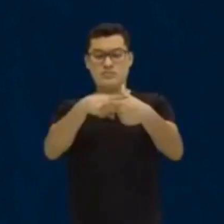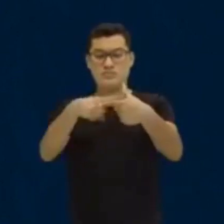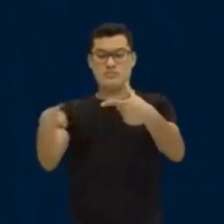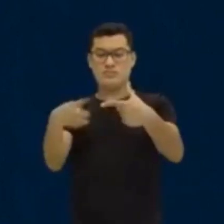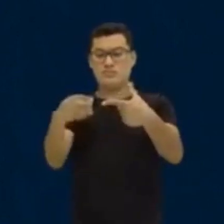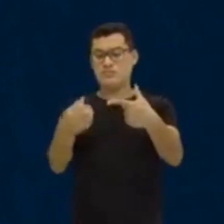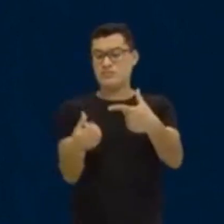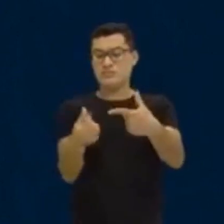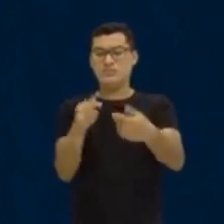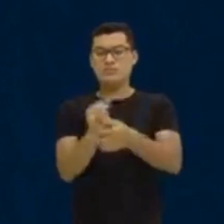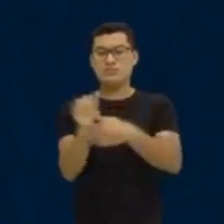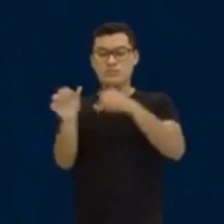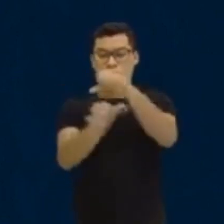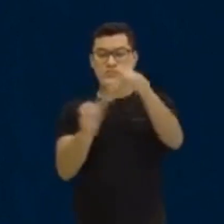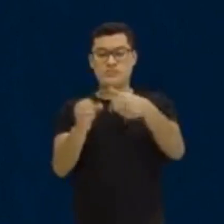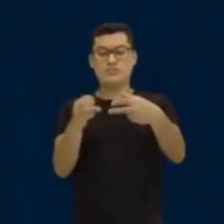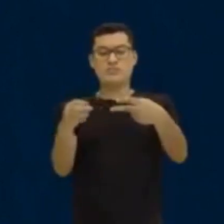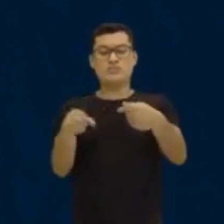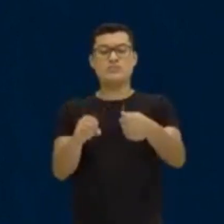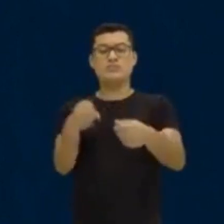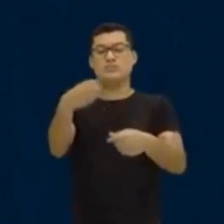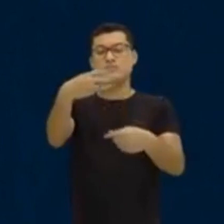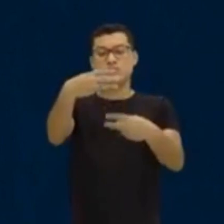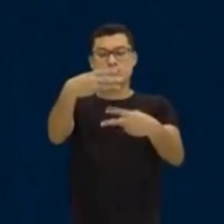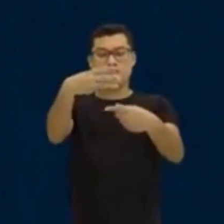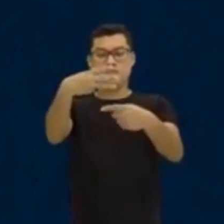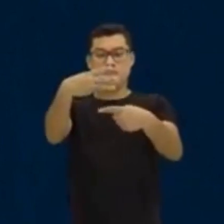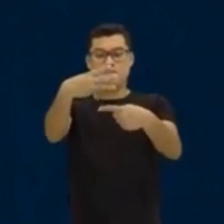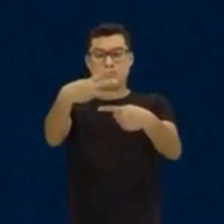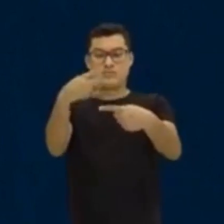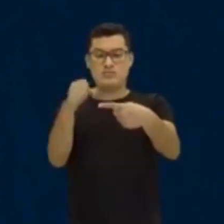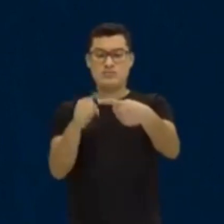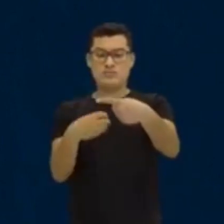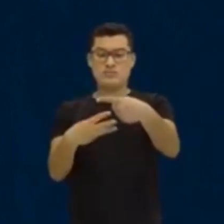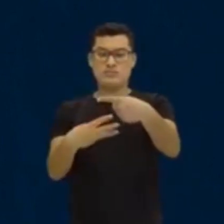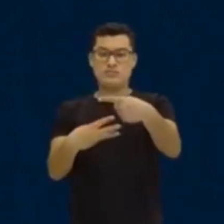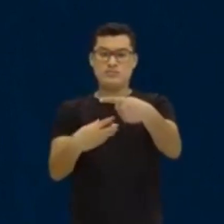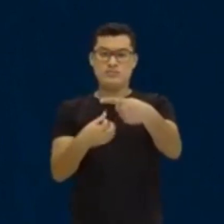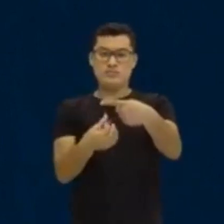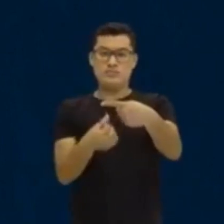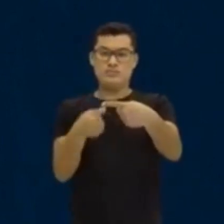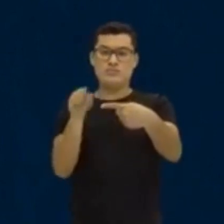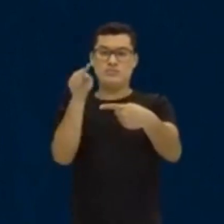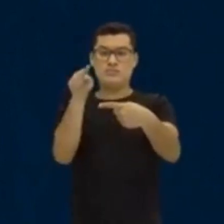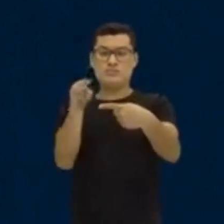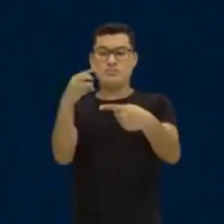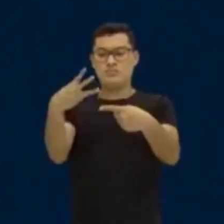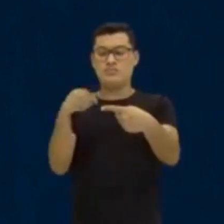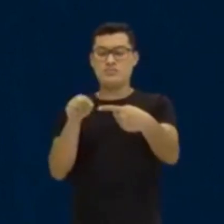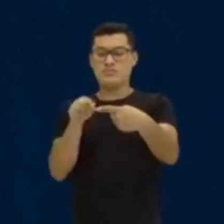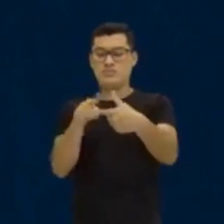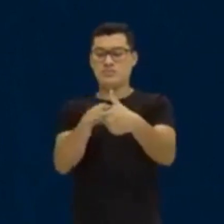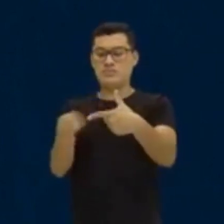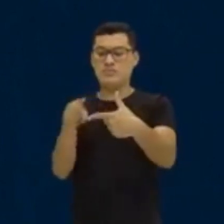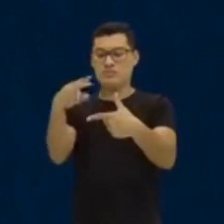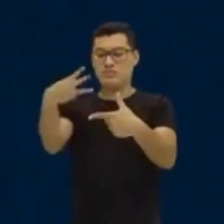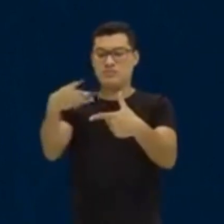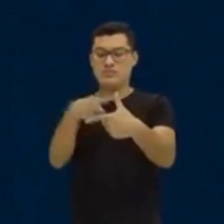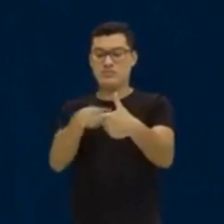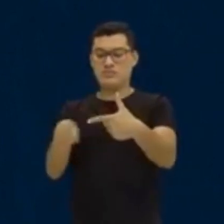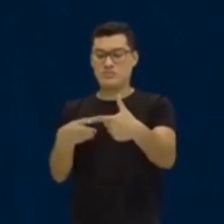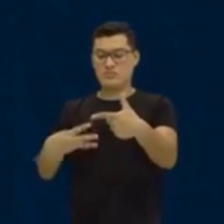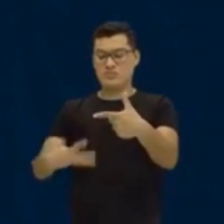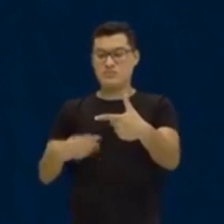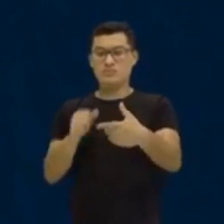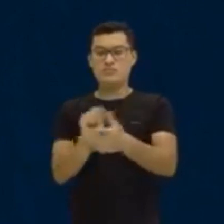Então, vamos simplificar ela por 3. Por 3. Que vai dar o quê? 1 sobre 2. E 1 sobre 2,